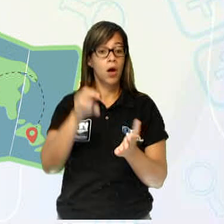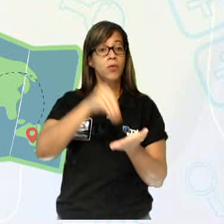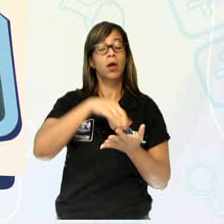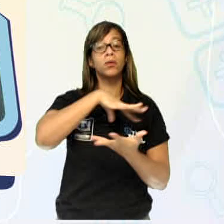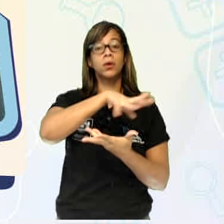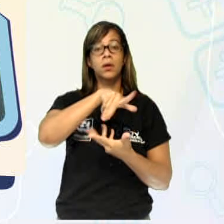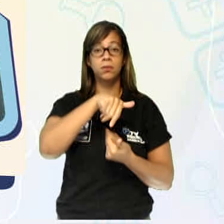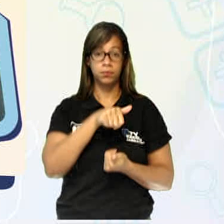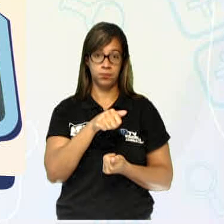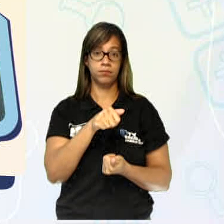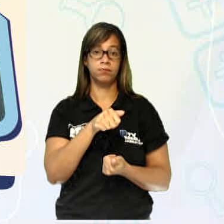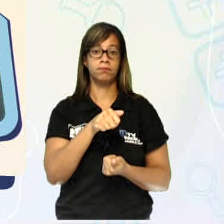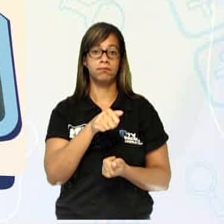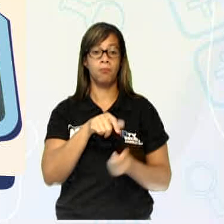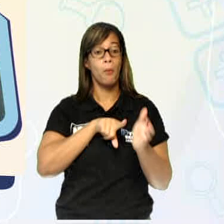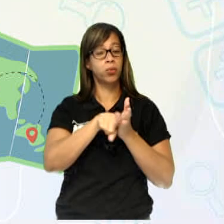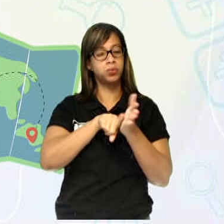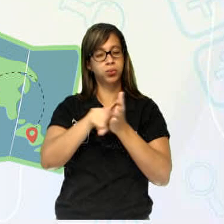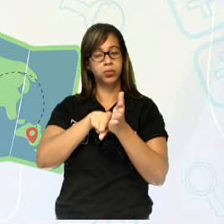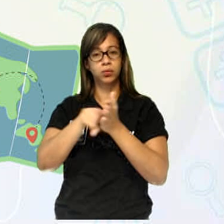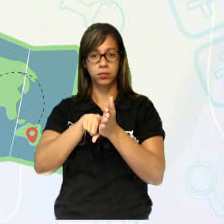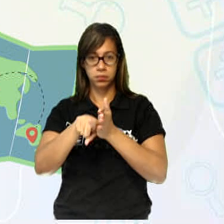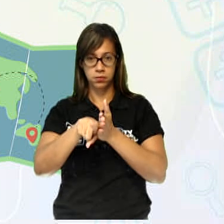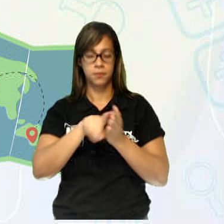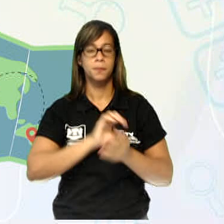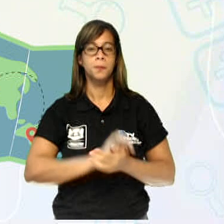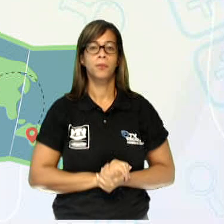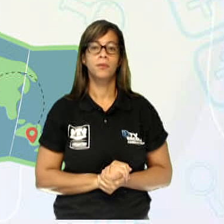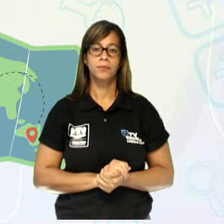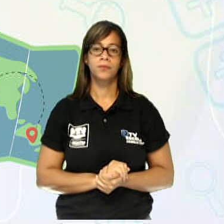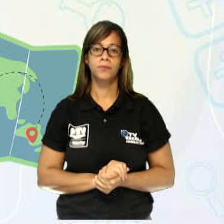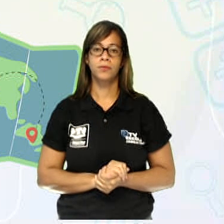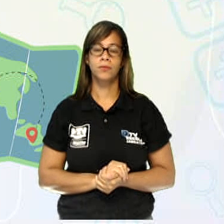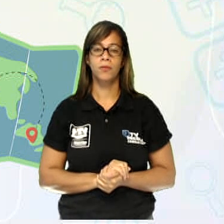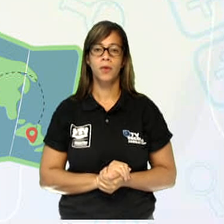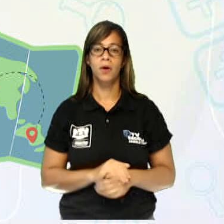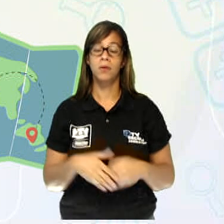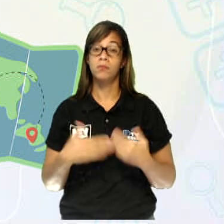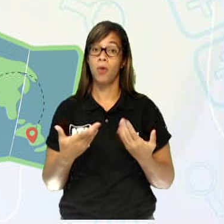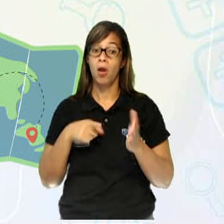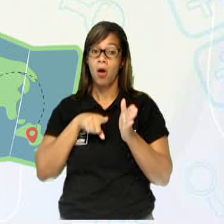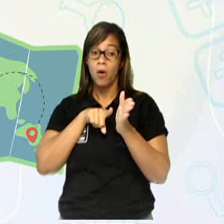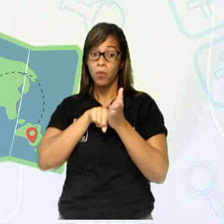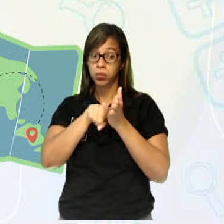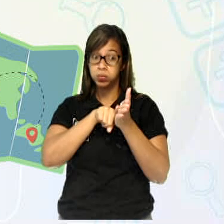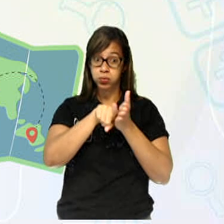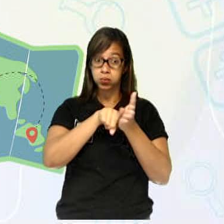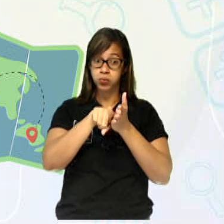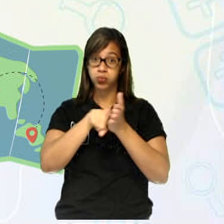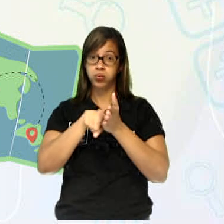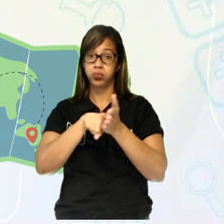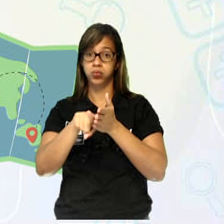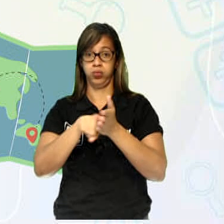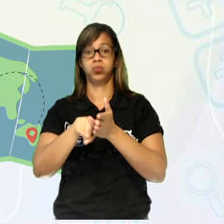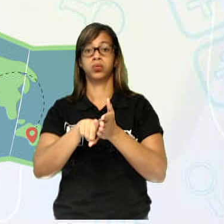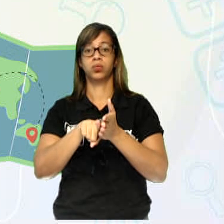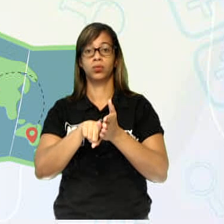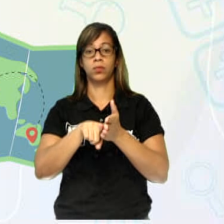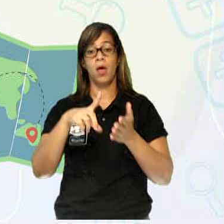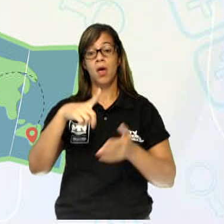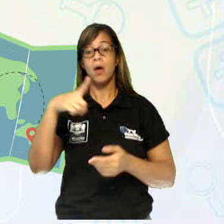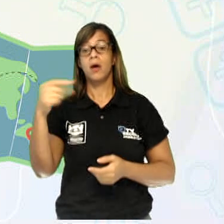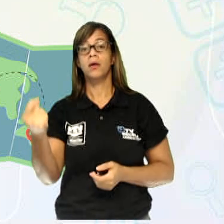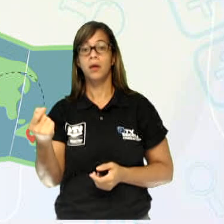o centro da Terra. Bom, quando eles exploram o centro da Terra, eles saem do centro da Terra e finalizam